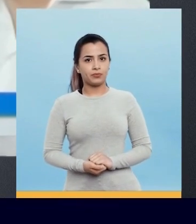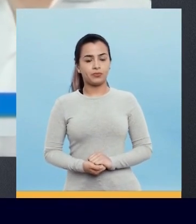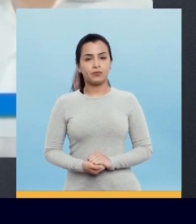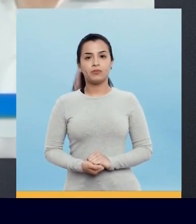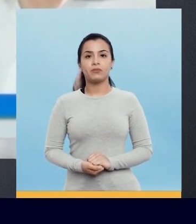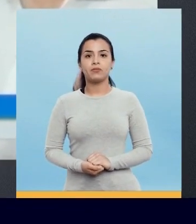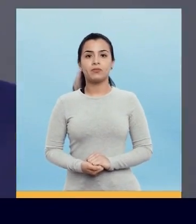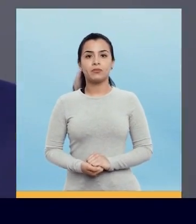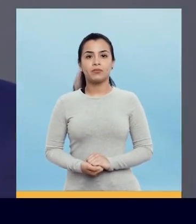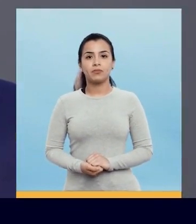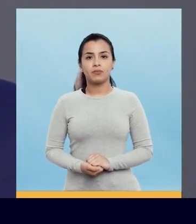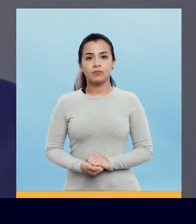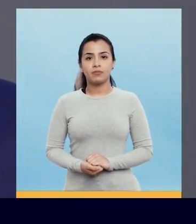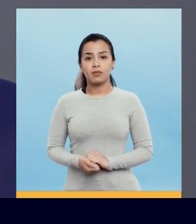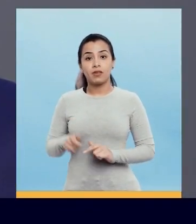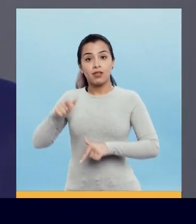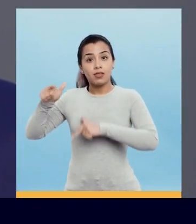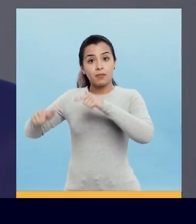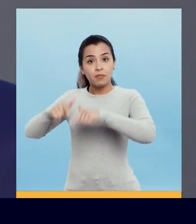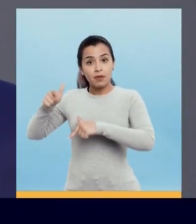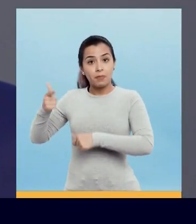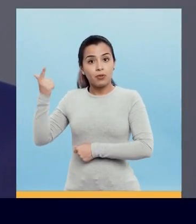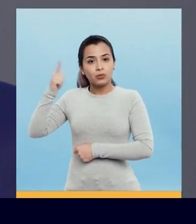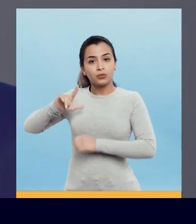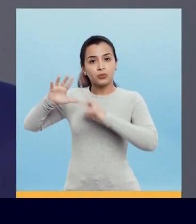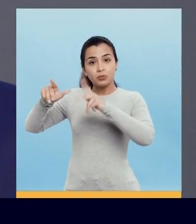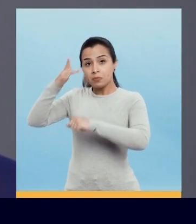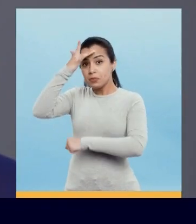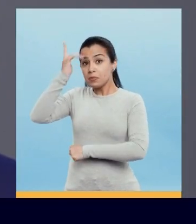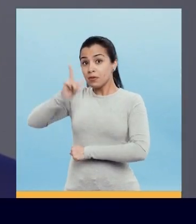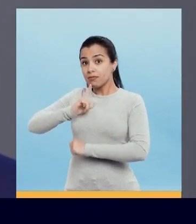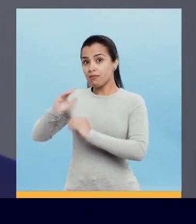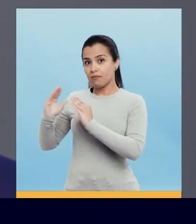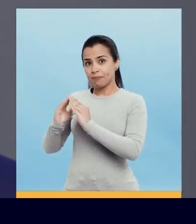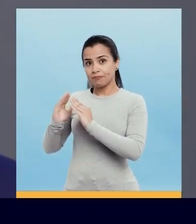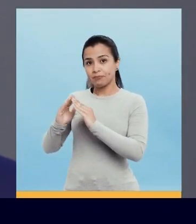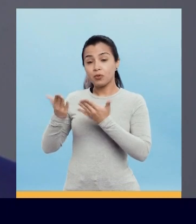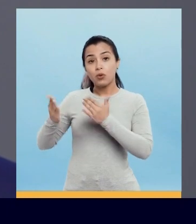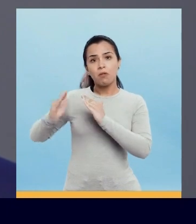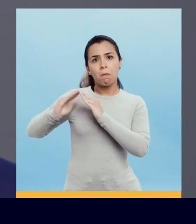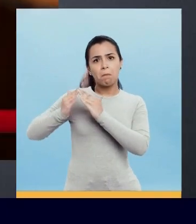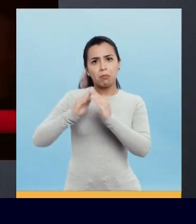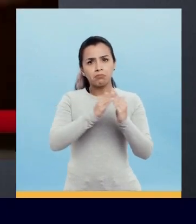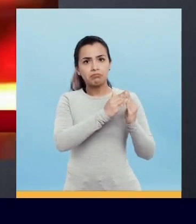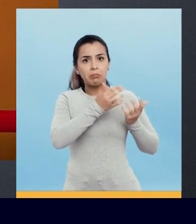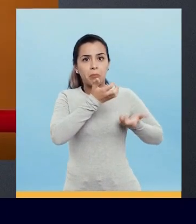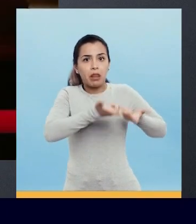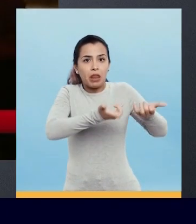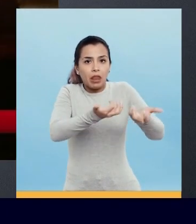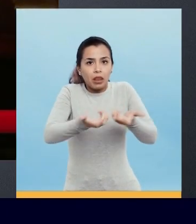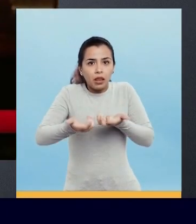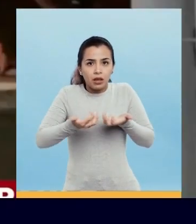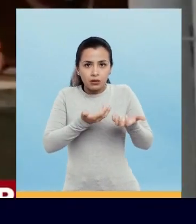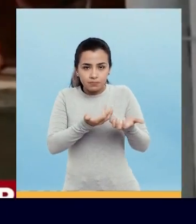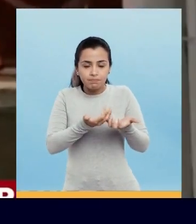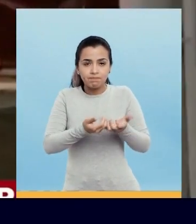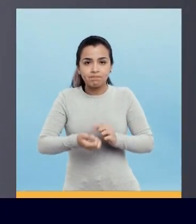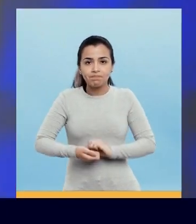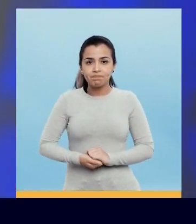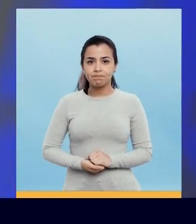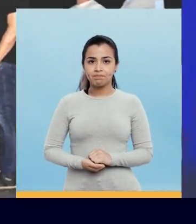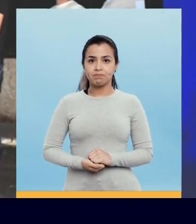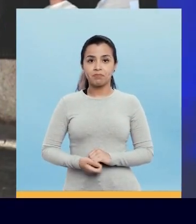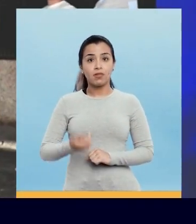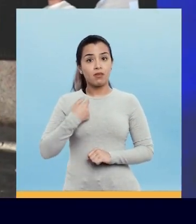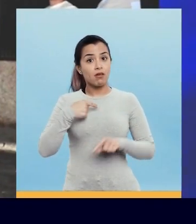solidariedade possível. Trabalhar para não deixar ninguém sem abrigo. Quando teve um incêndio numa favela... O incêndio começou um pouco depois das